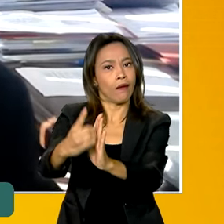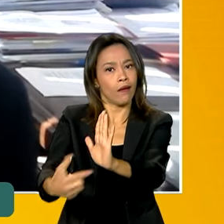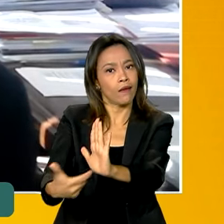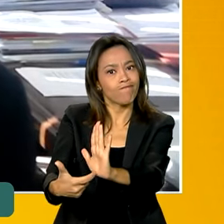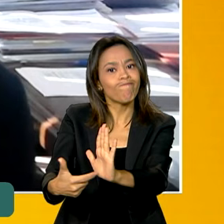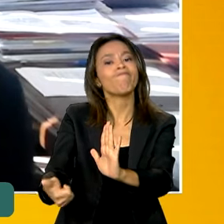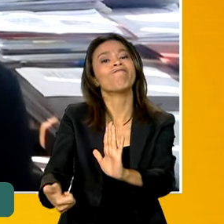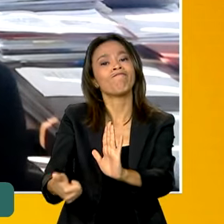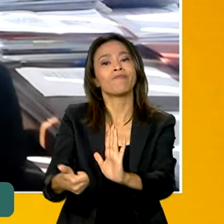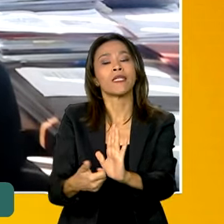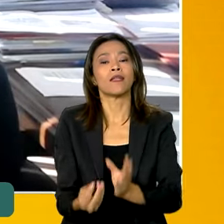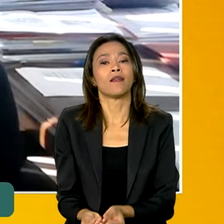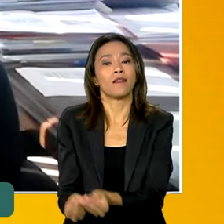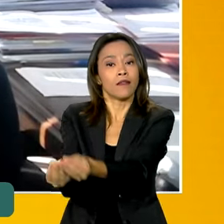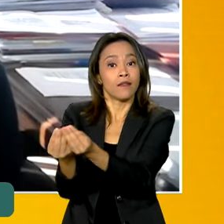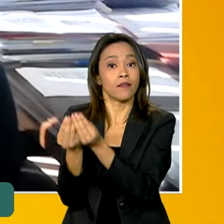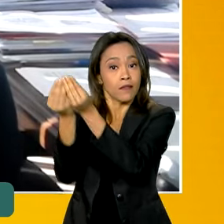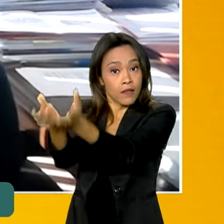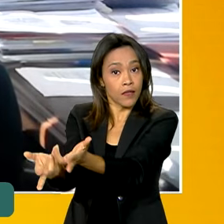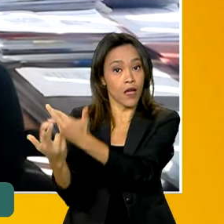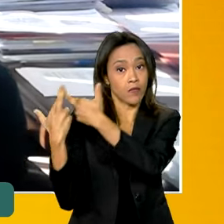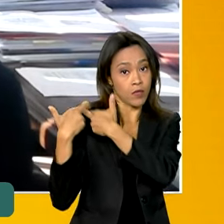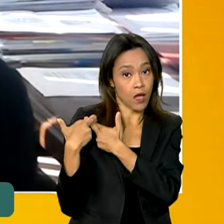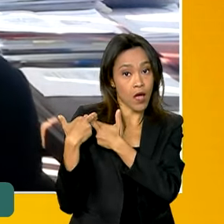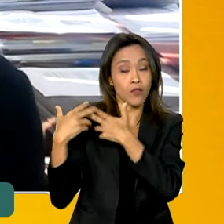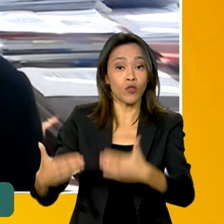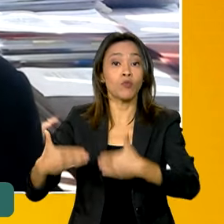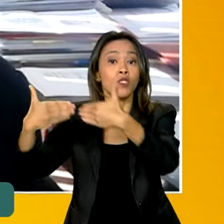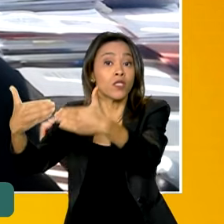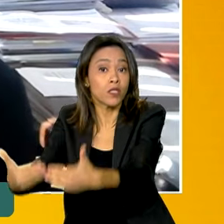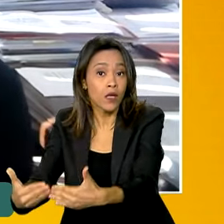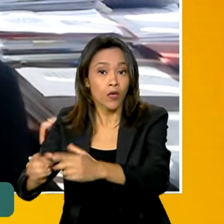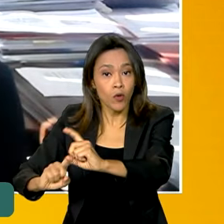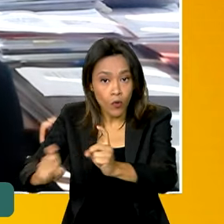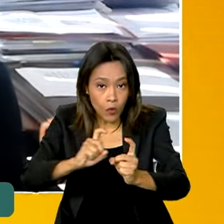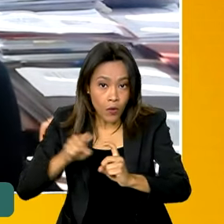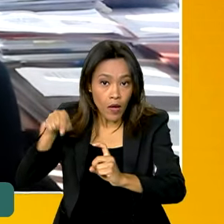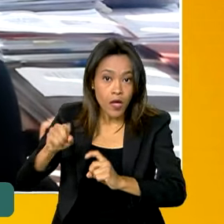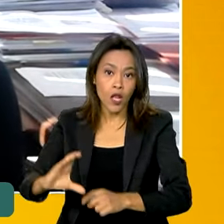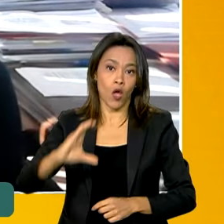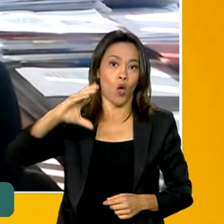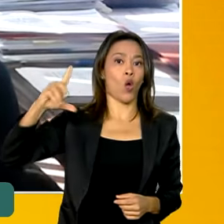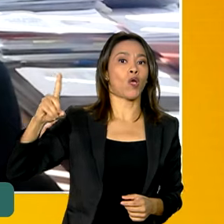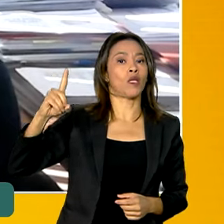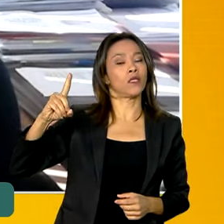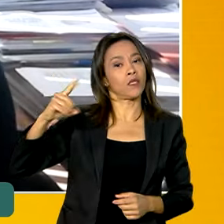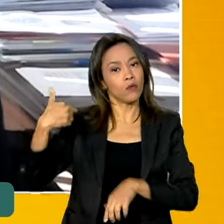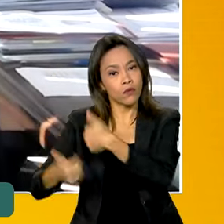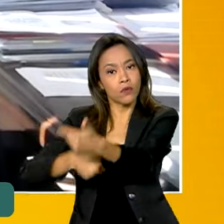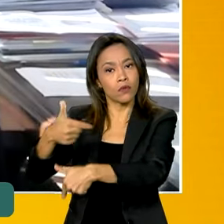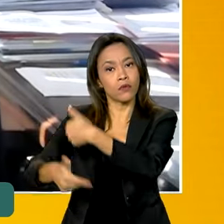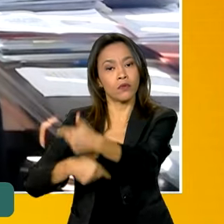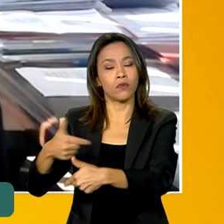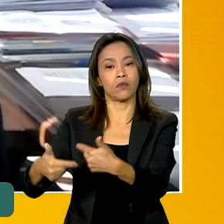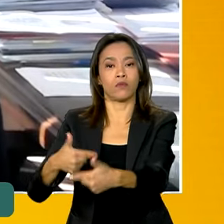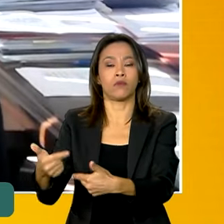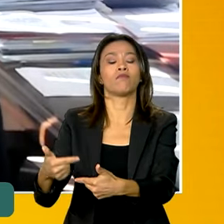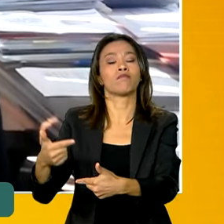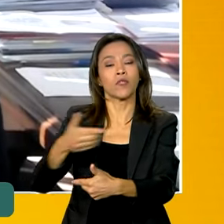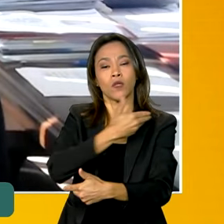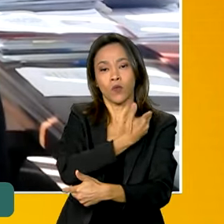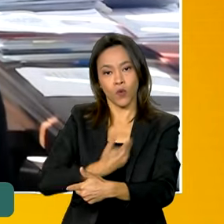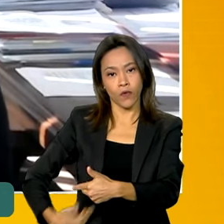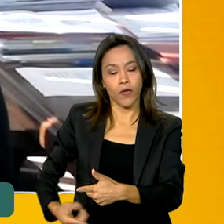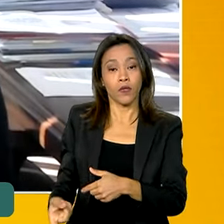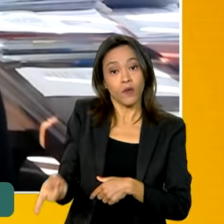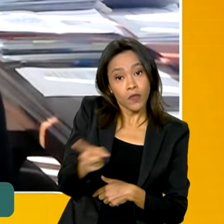Ministério do Planejamento a coordenação do monitoramento das ações do governo e à Secretaria-Geral